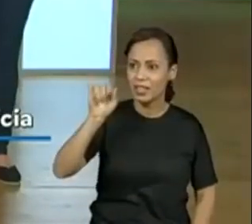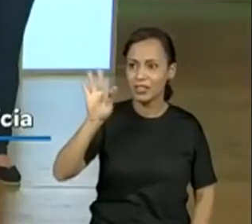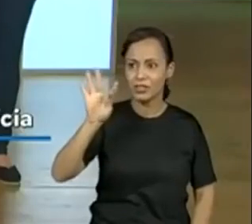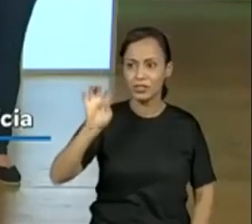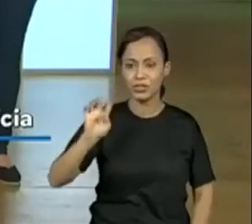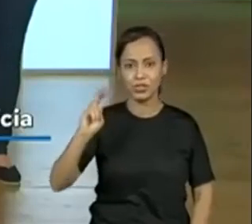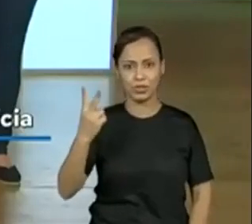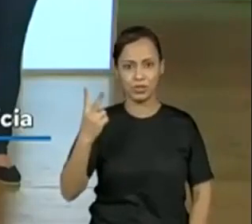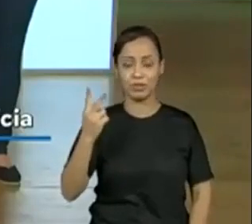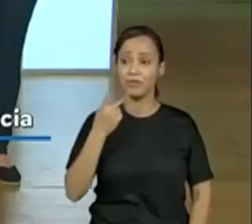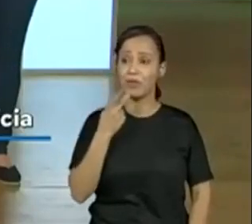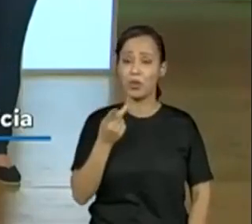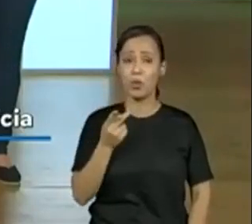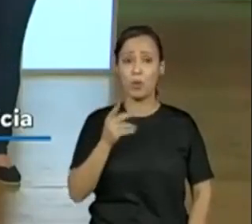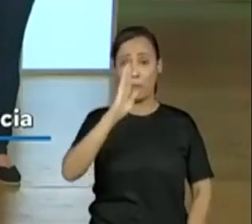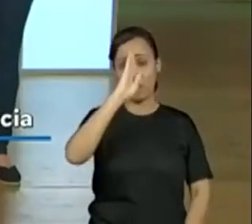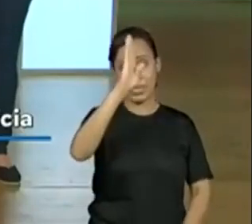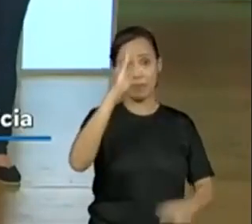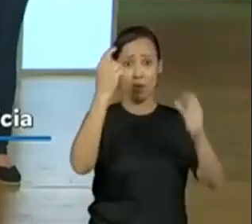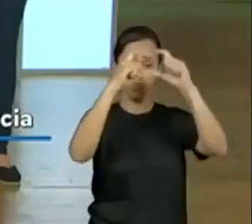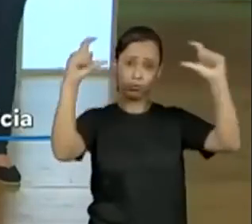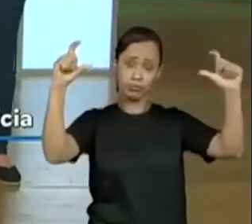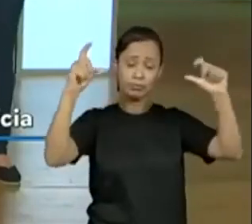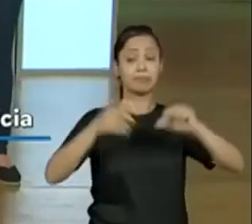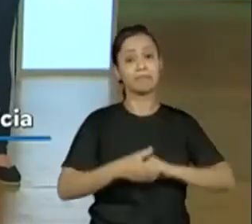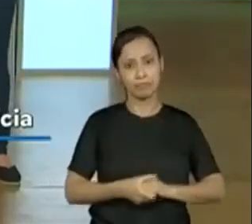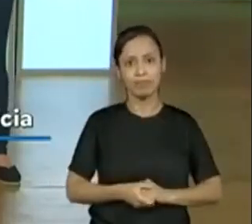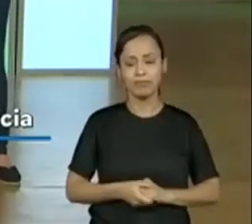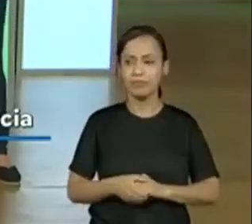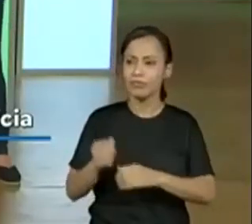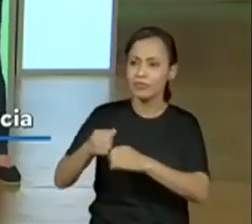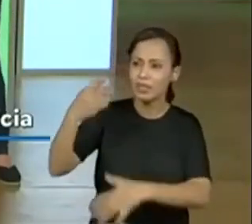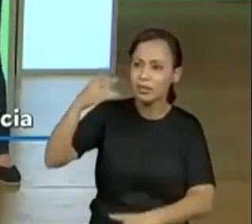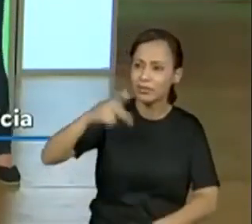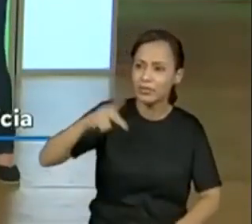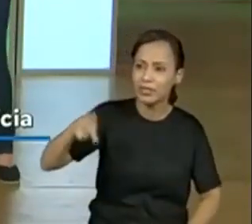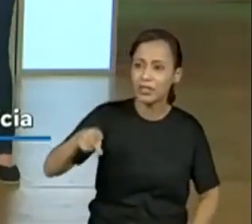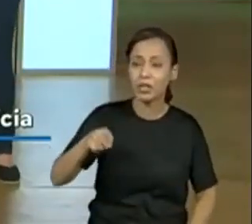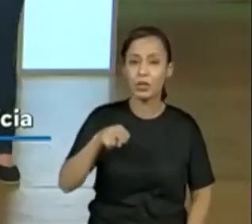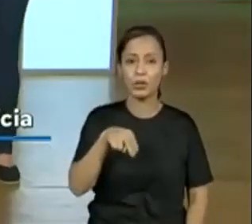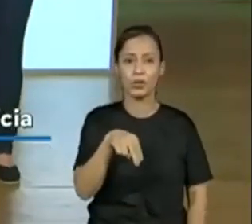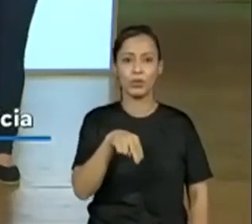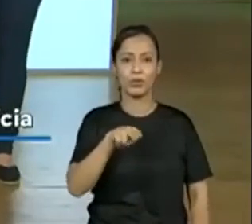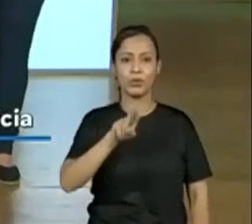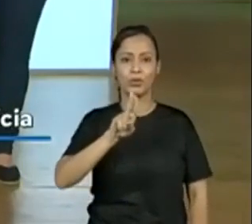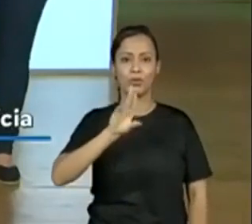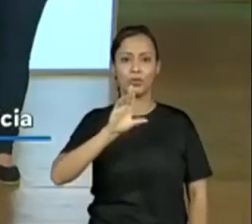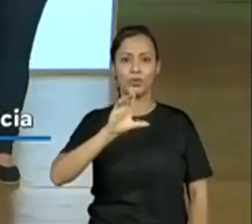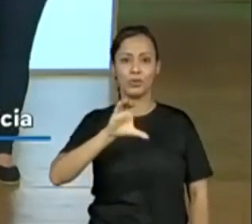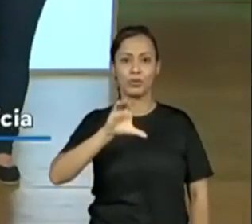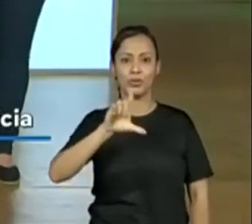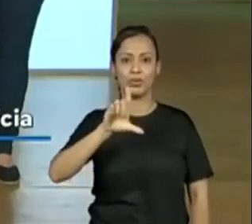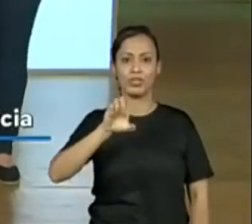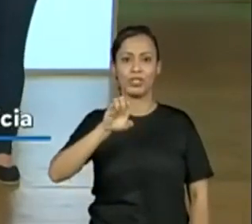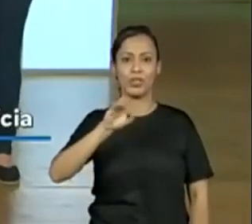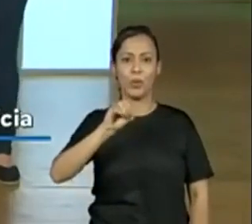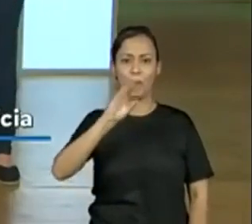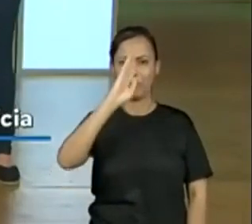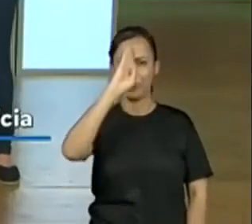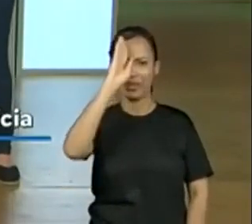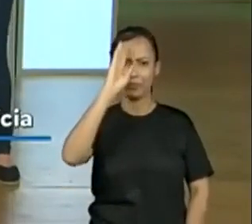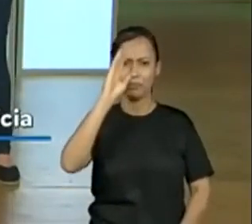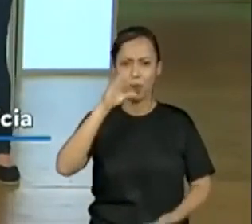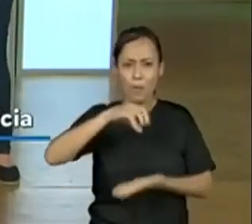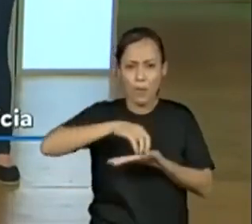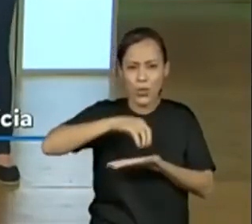destaque. A professora Vivian comentou que é o núcleo da notícia. Então nós já sabemos aqui, professora Cíntia trazendo a